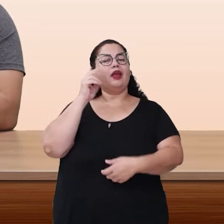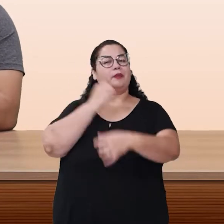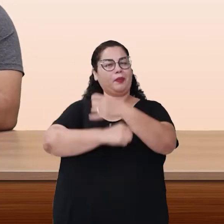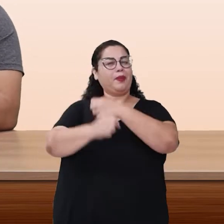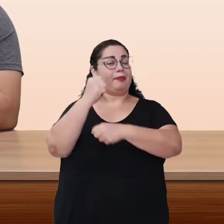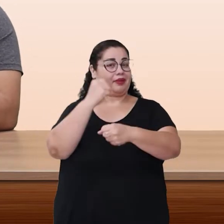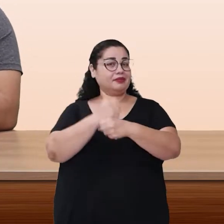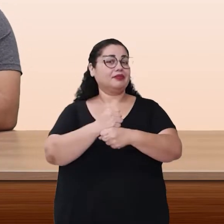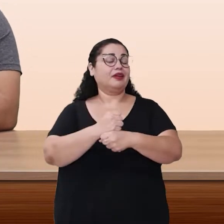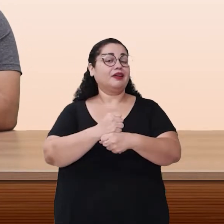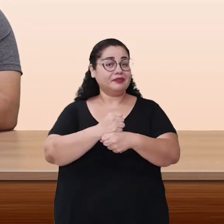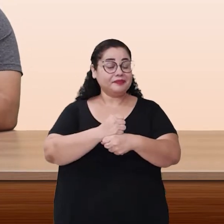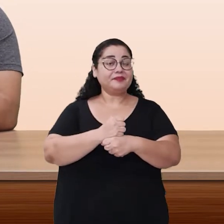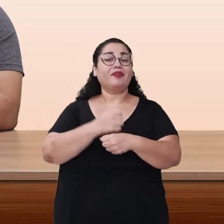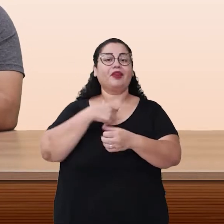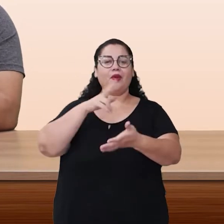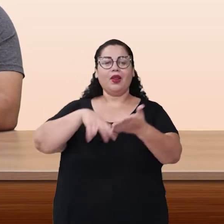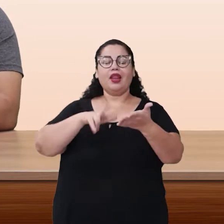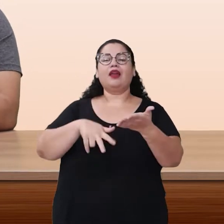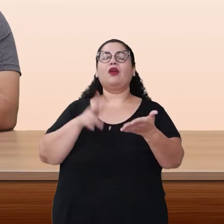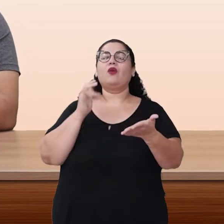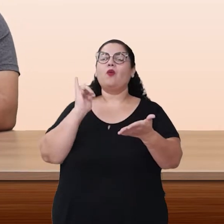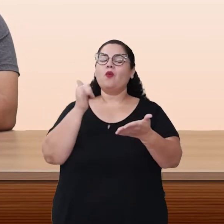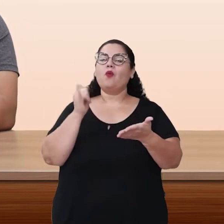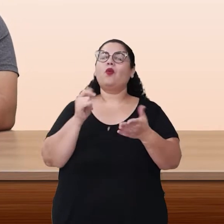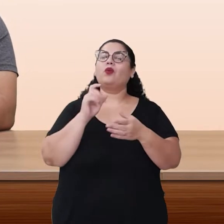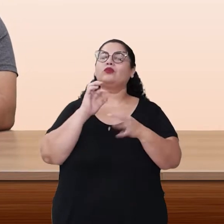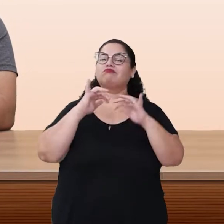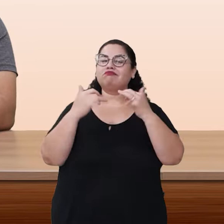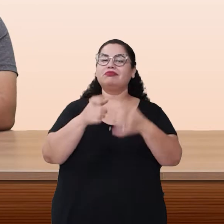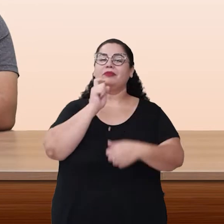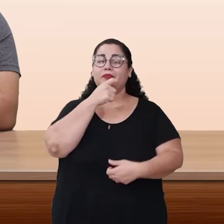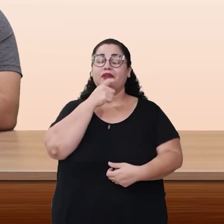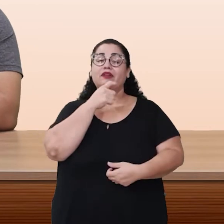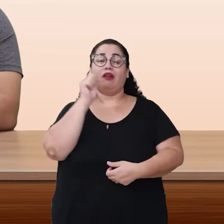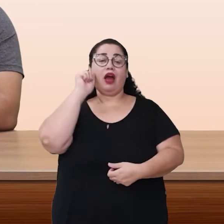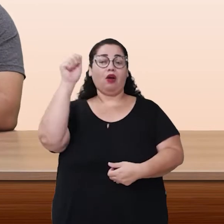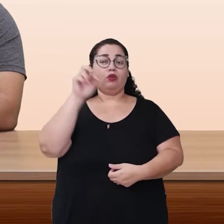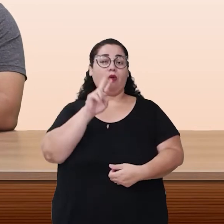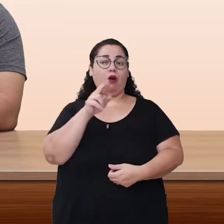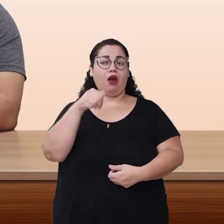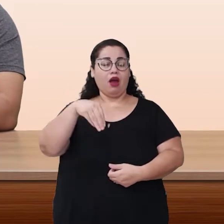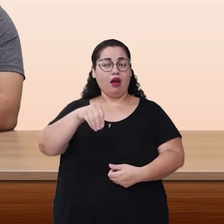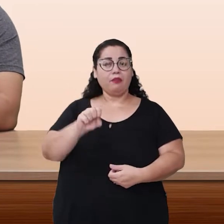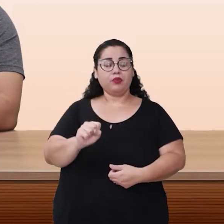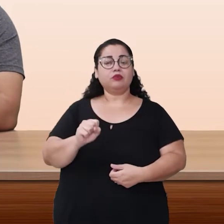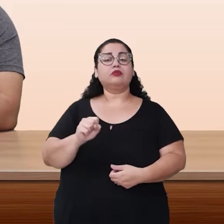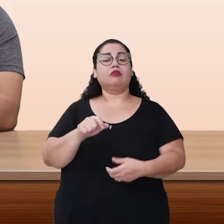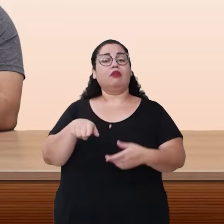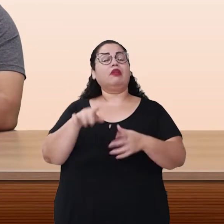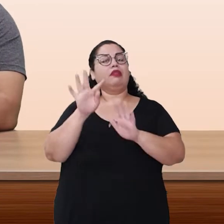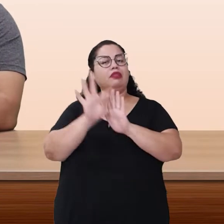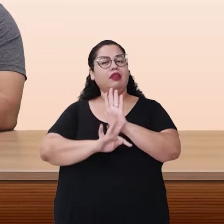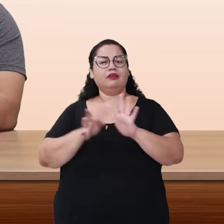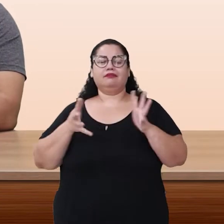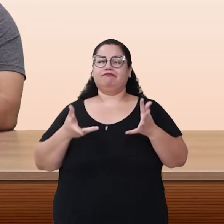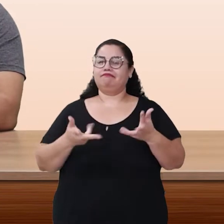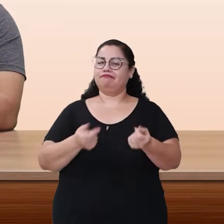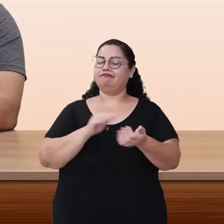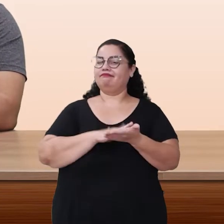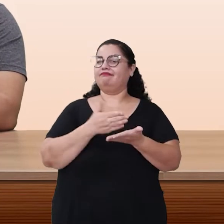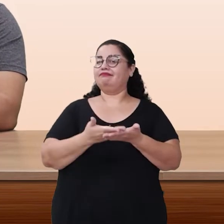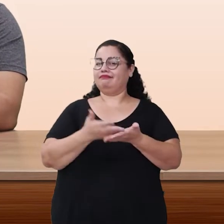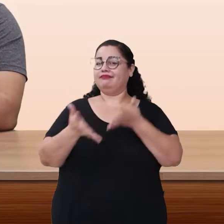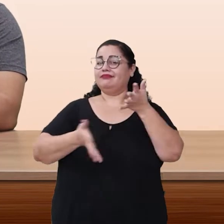recordei de um momento do ano passado em que eu li o conto Ninho de Periquitos, do escritor goiano Hugo de Cavalho Ramos. Esse texto